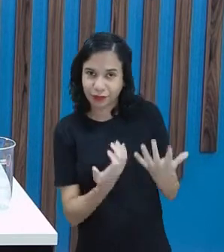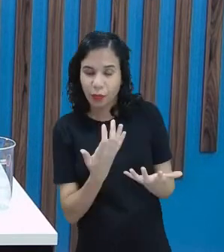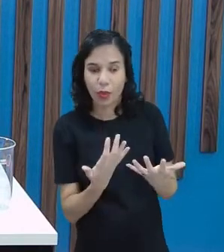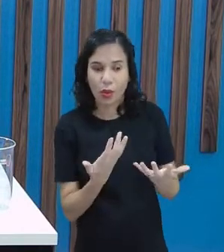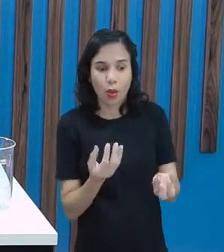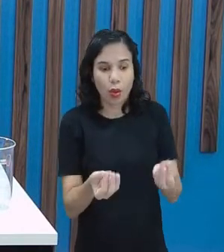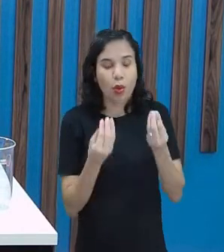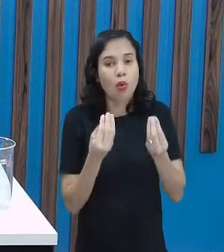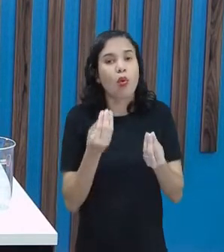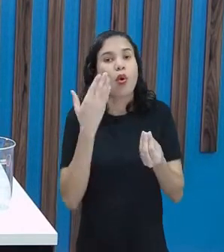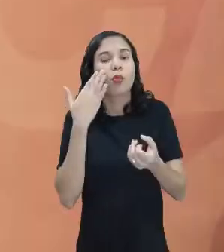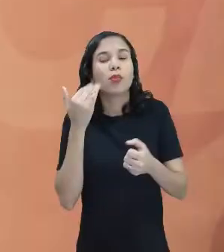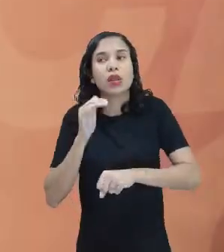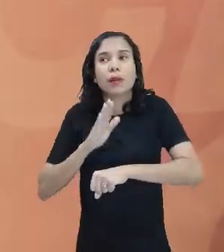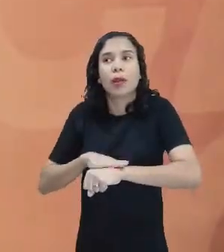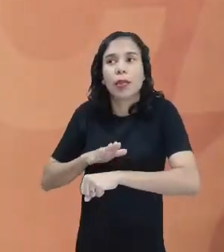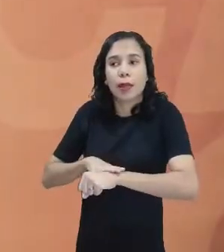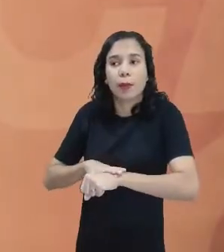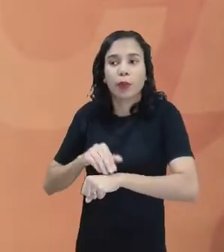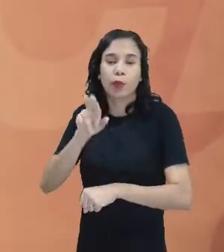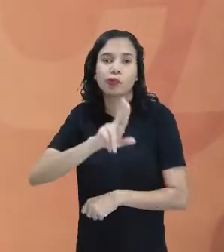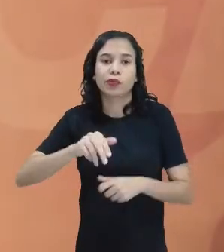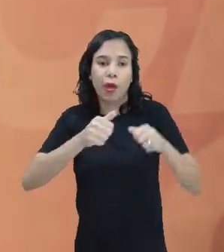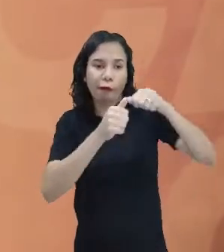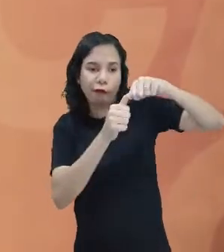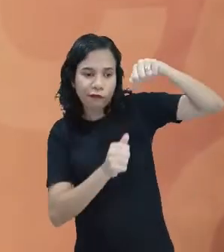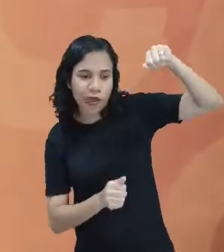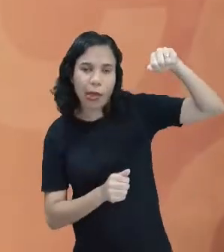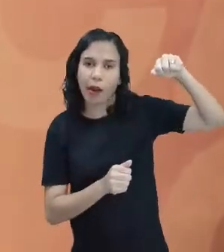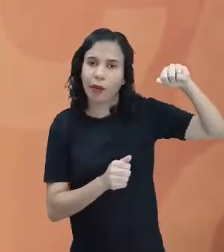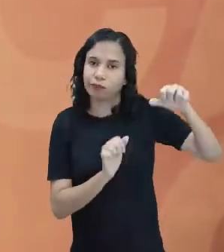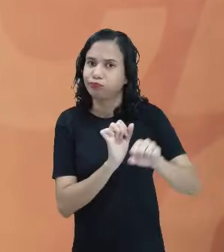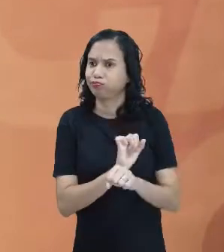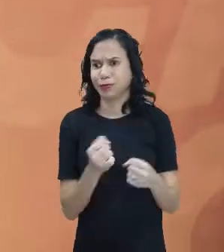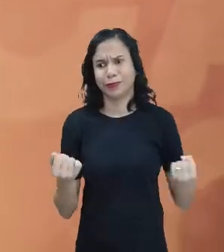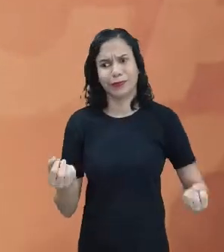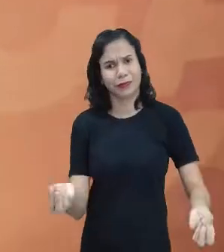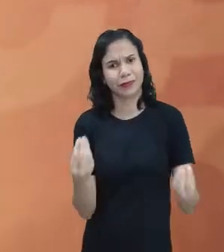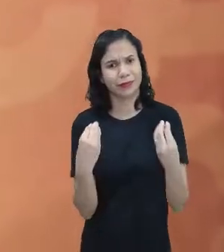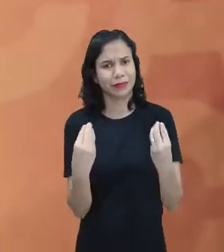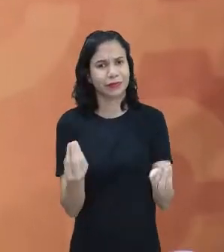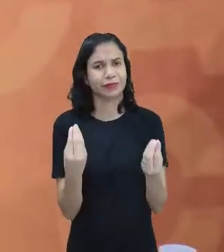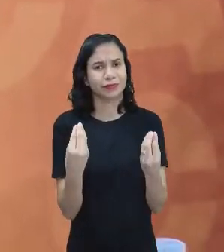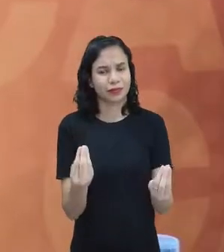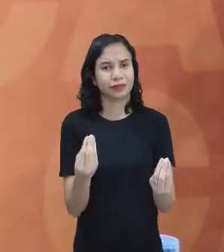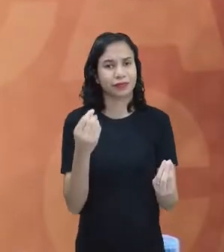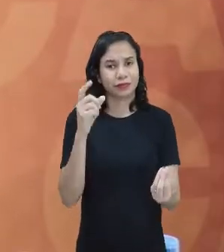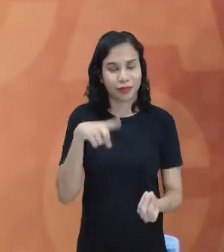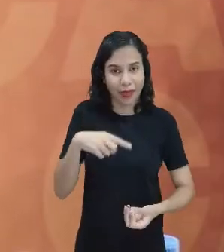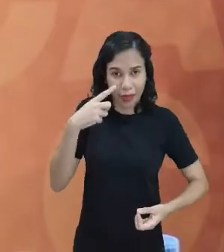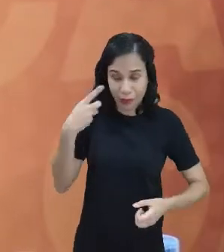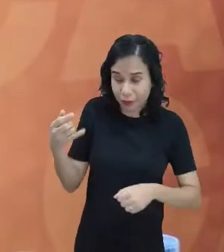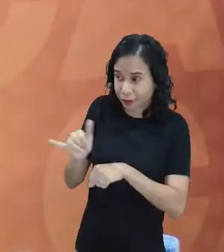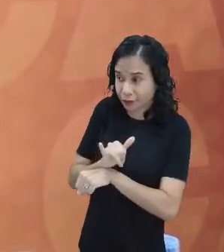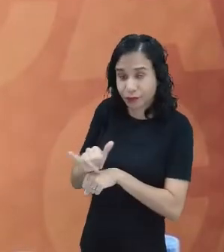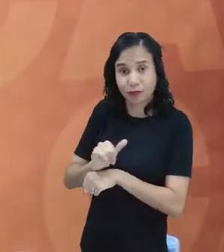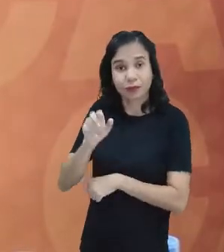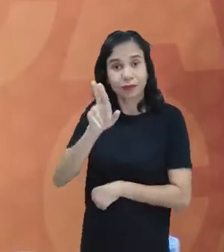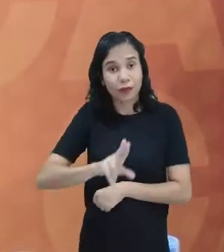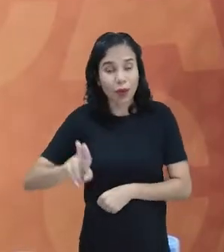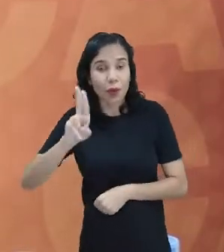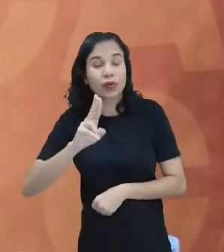tenho como marcar o tempo com a fita métrica. Não posso, né? Porque esse instrumento aqui, ele é